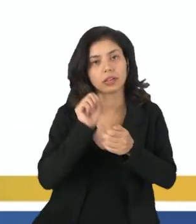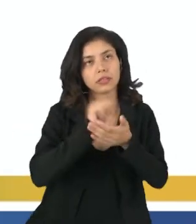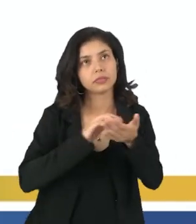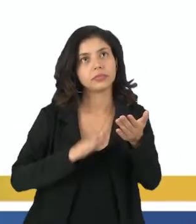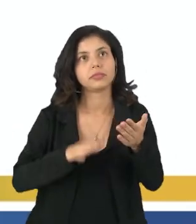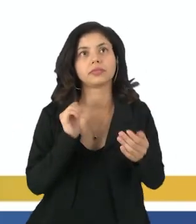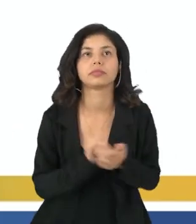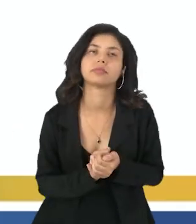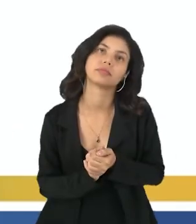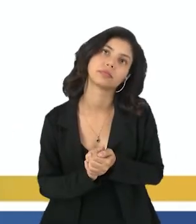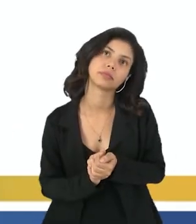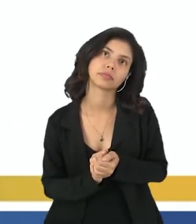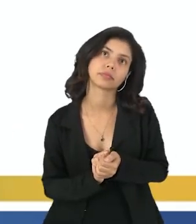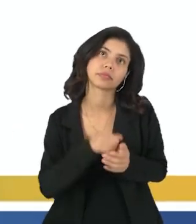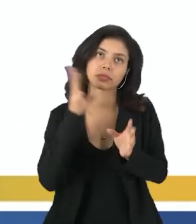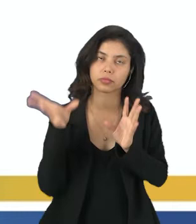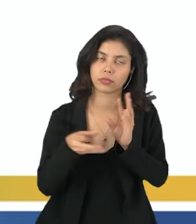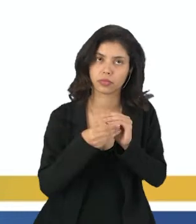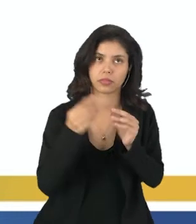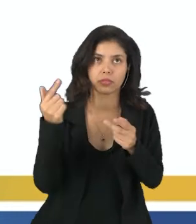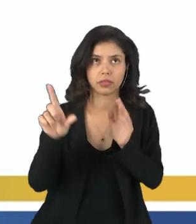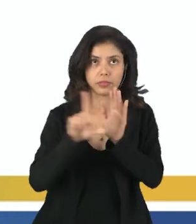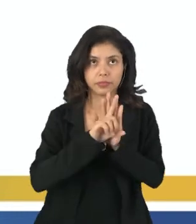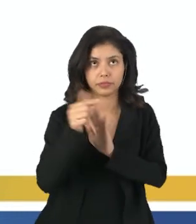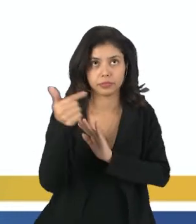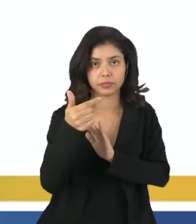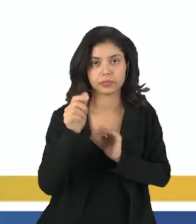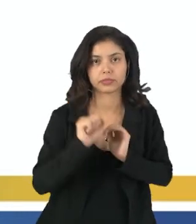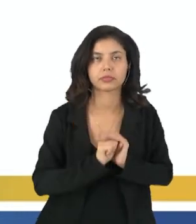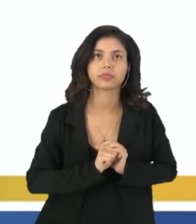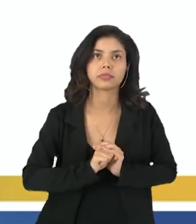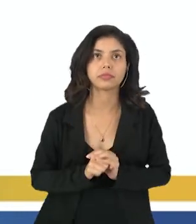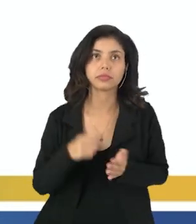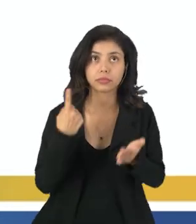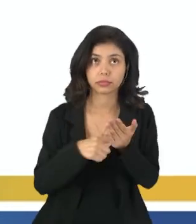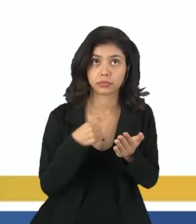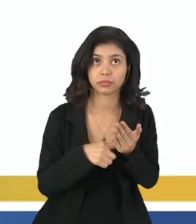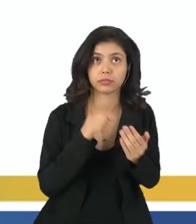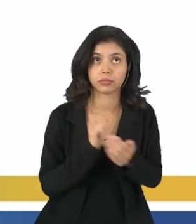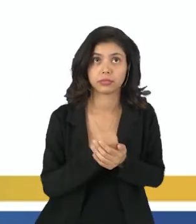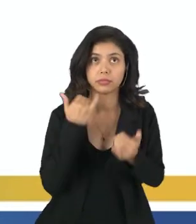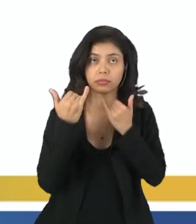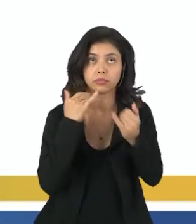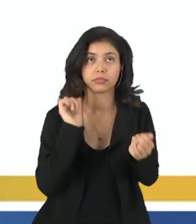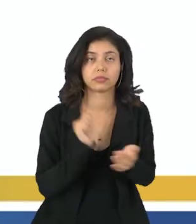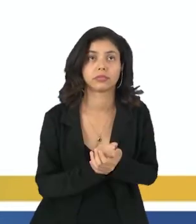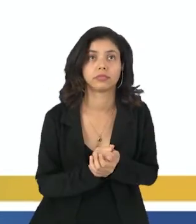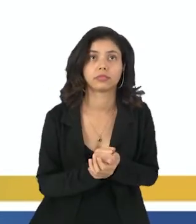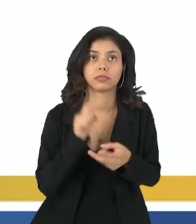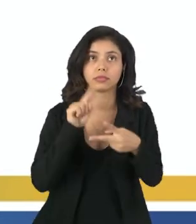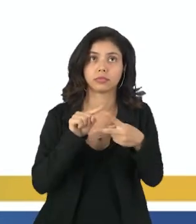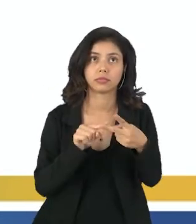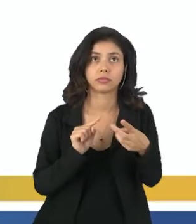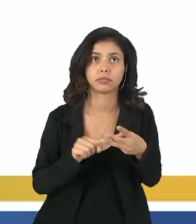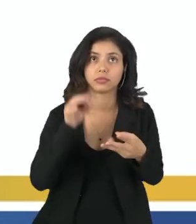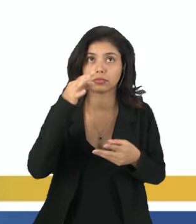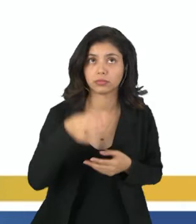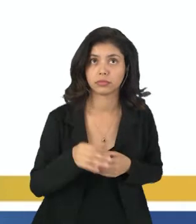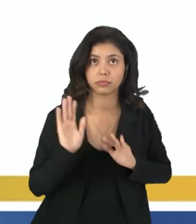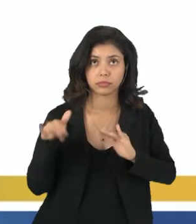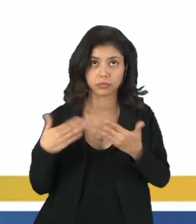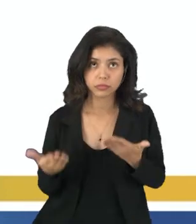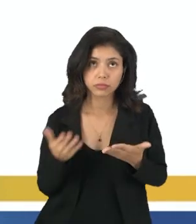exercício. Aplicando aqui a segunda lei da termodinâmica, né? Considerando as informações, né? 1, 2 e 3, está